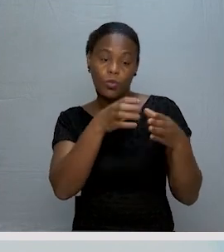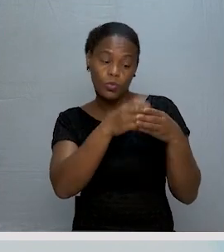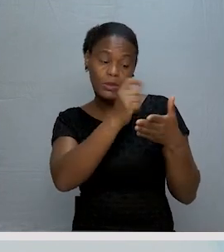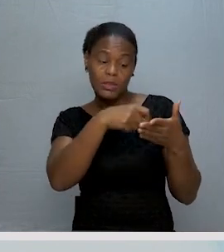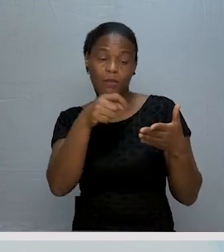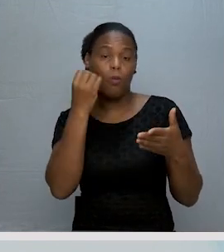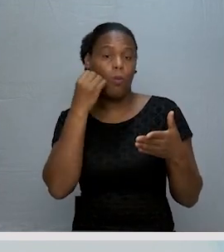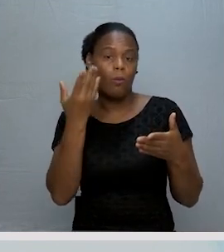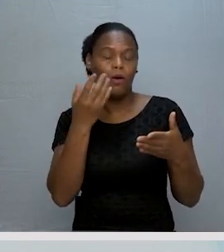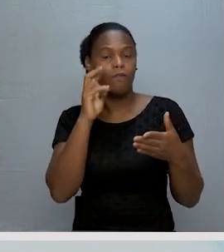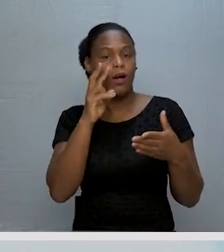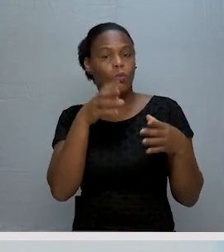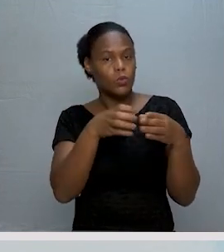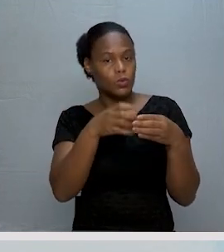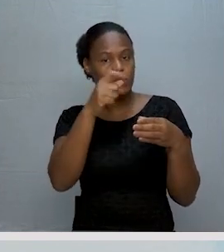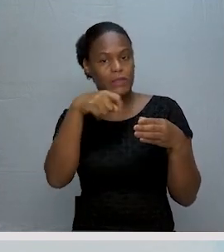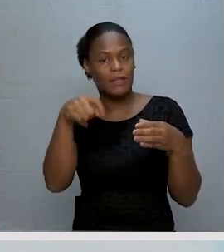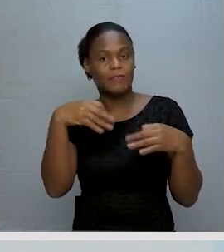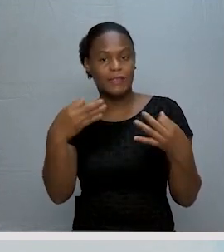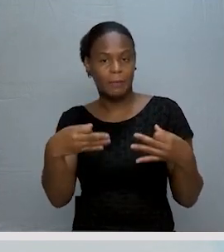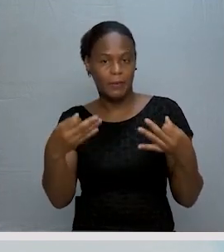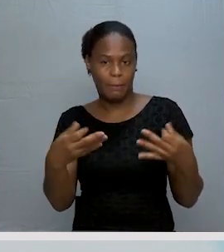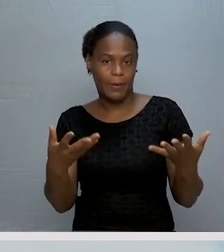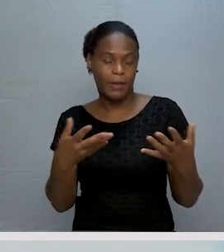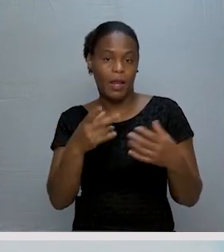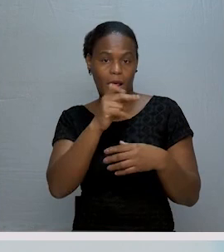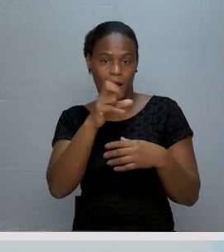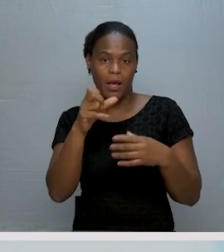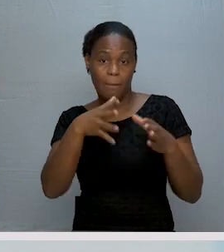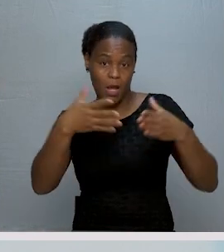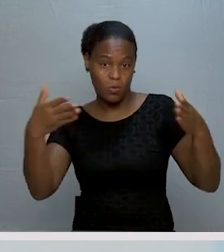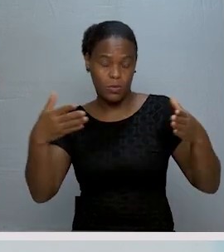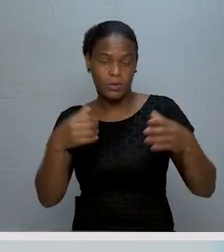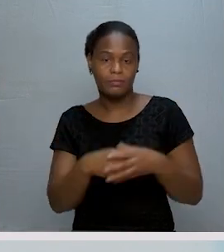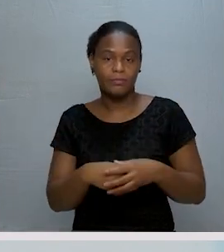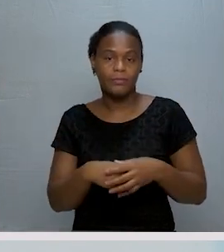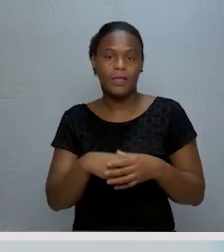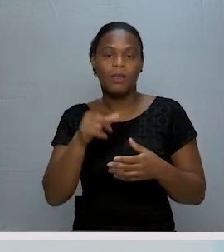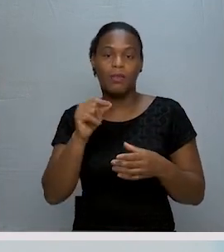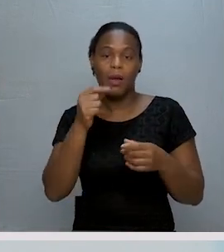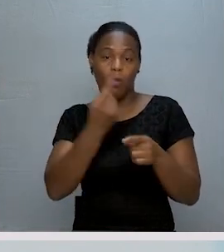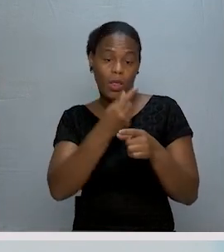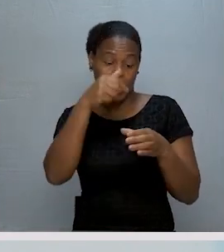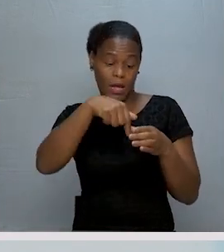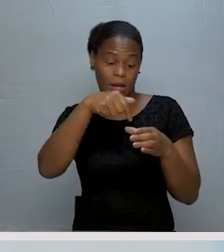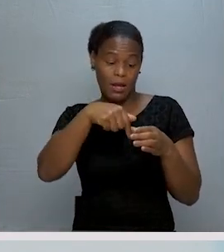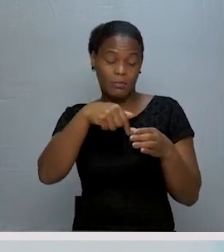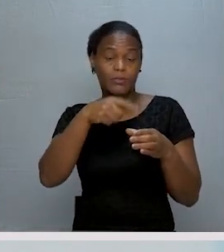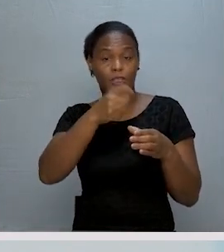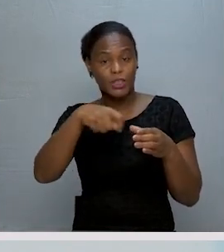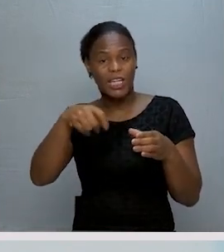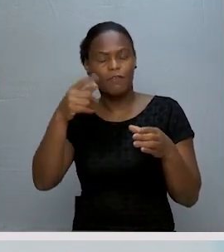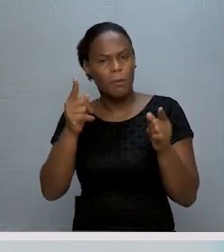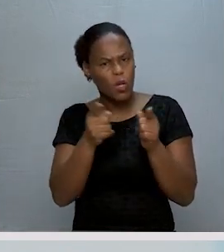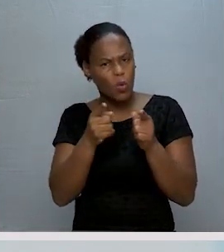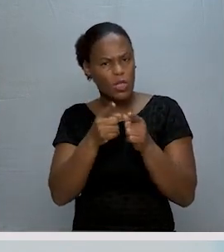um conjunto, vimos que um conjunto se escreve sempre por letras maiúsculas e os seus elementos representados